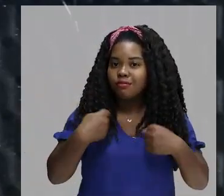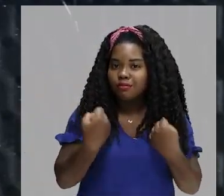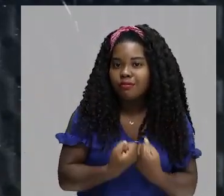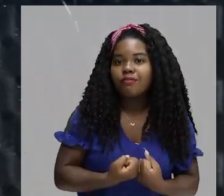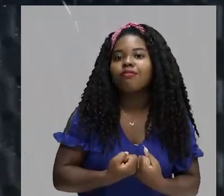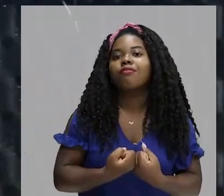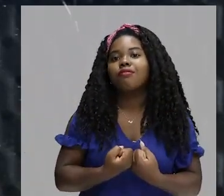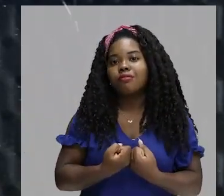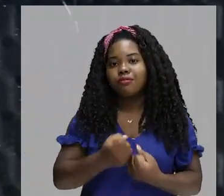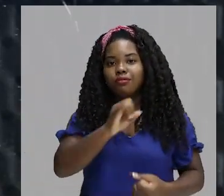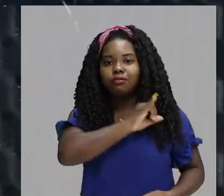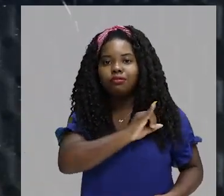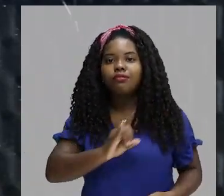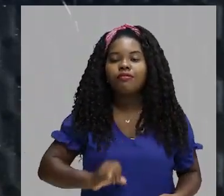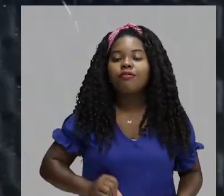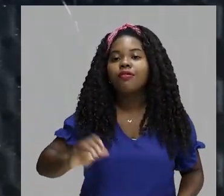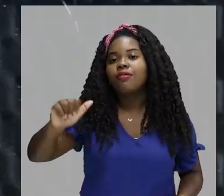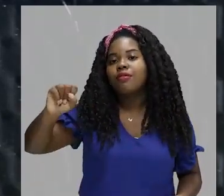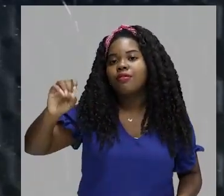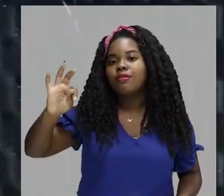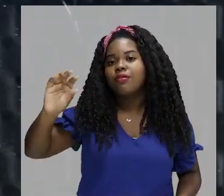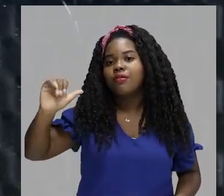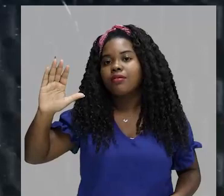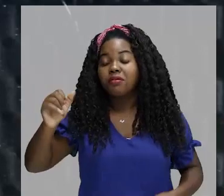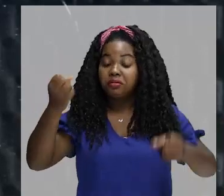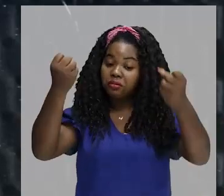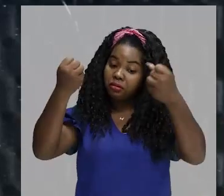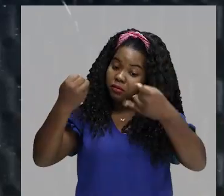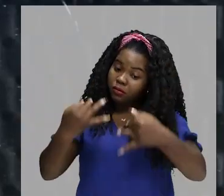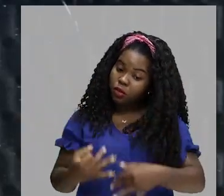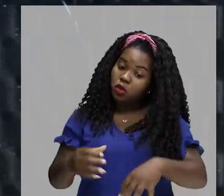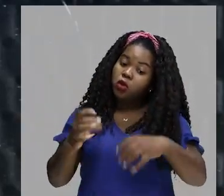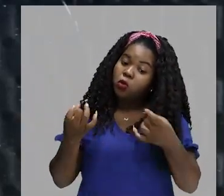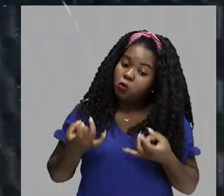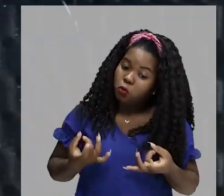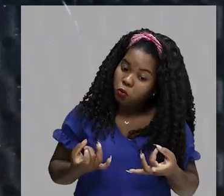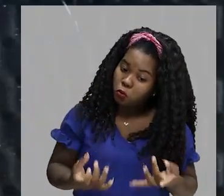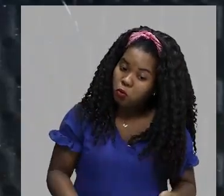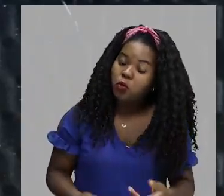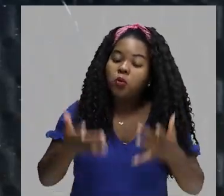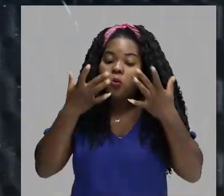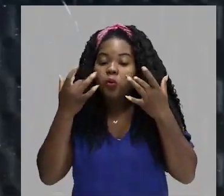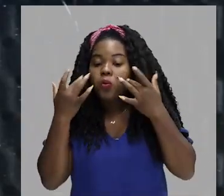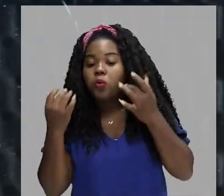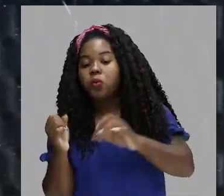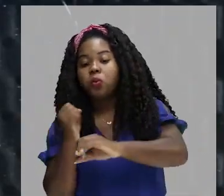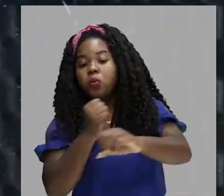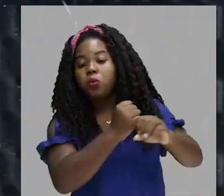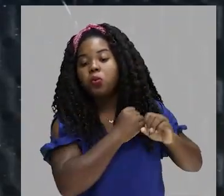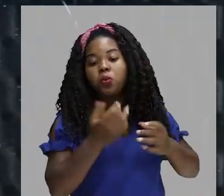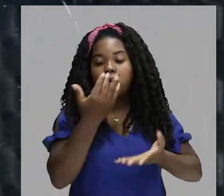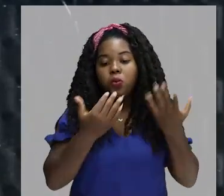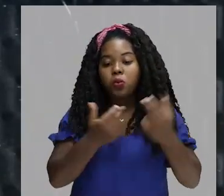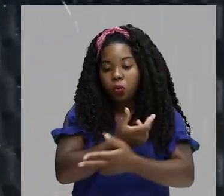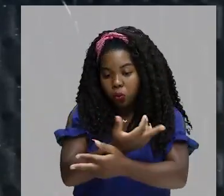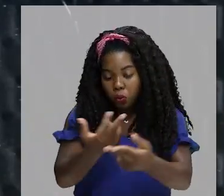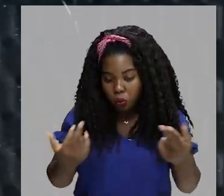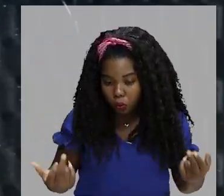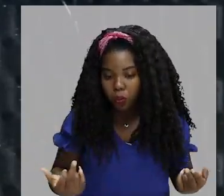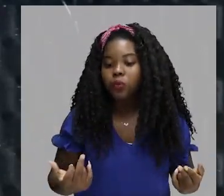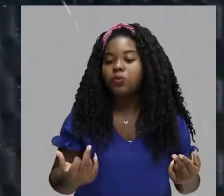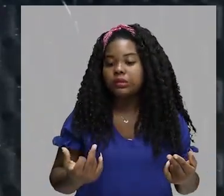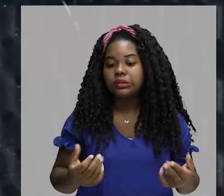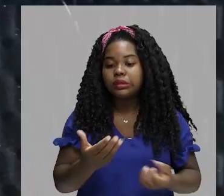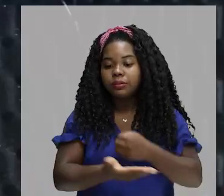capital do Império Azteca. Como eu falei para vocês, o comércio ali de artesanato, de alimentos, baseado no sistema de troca,